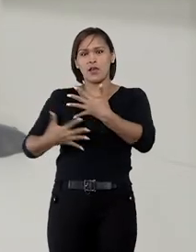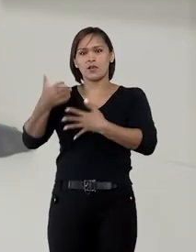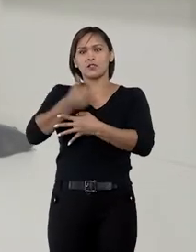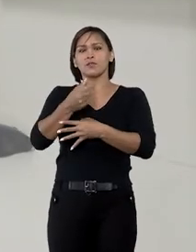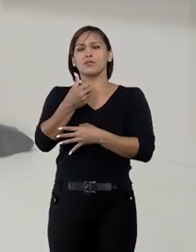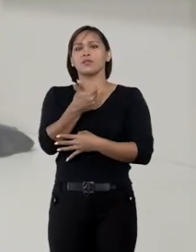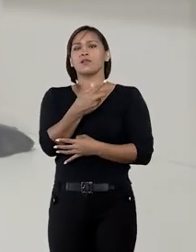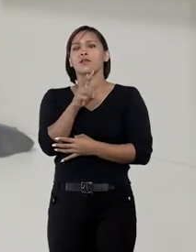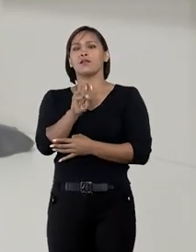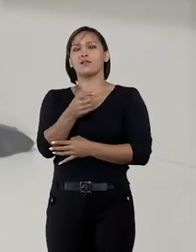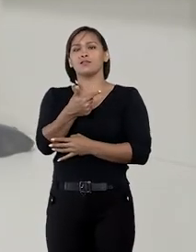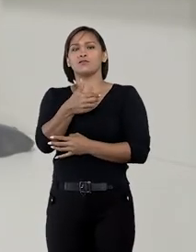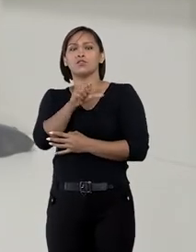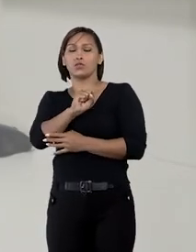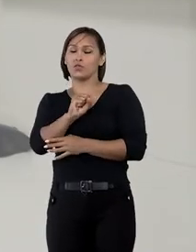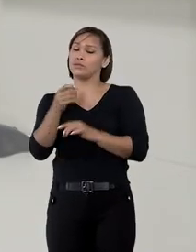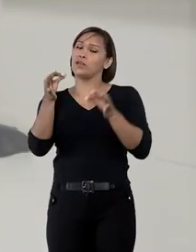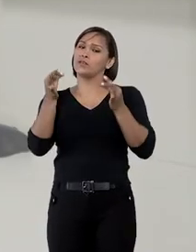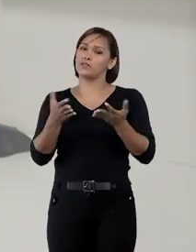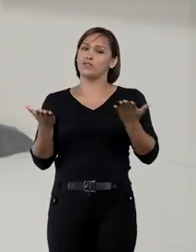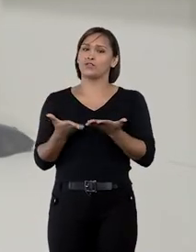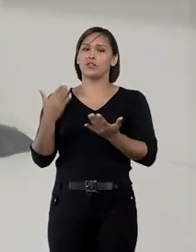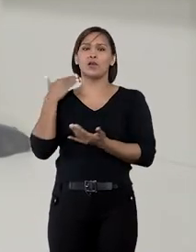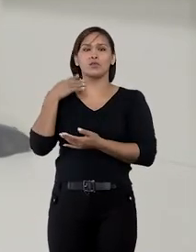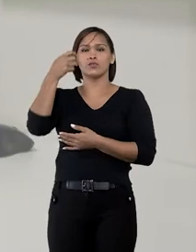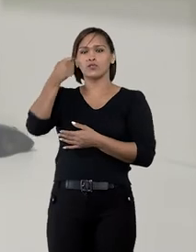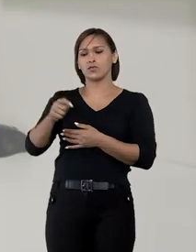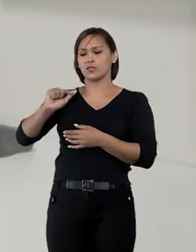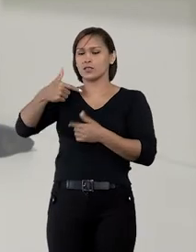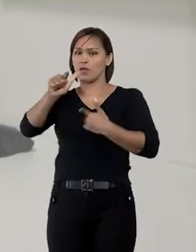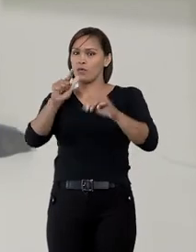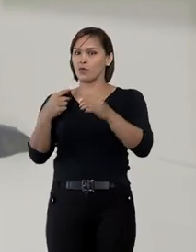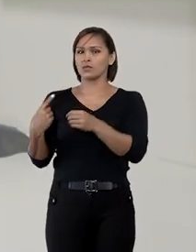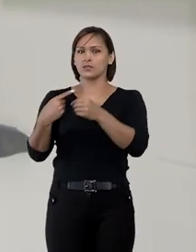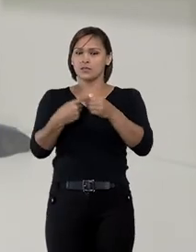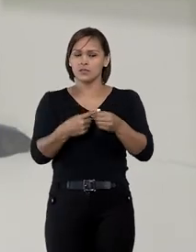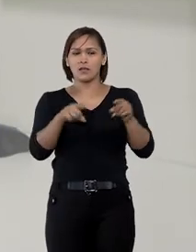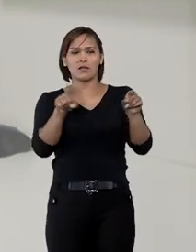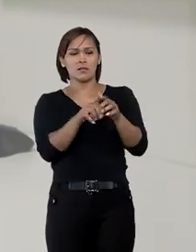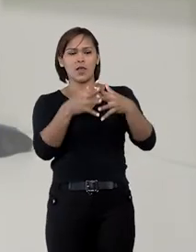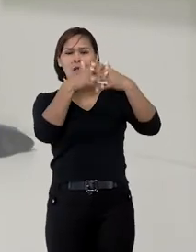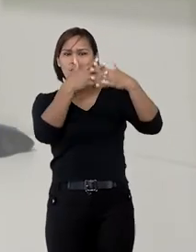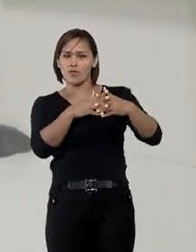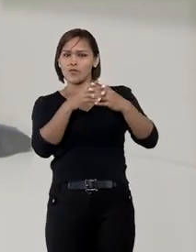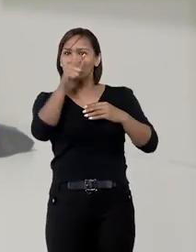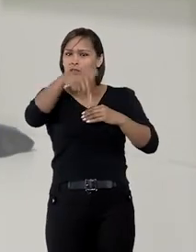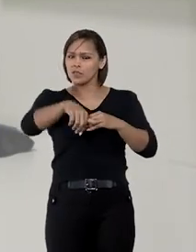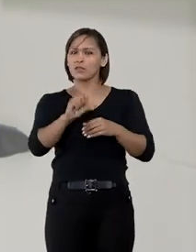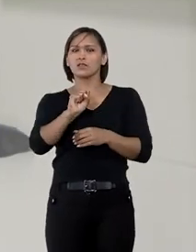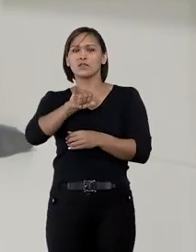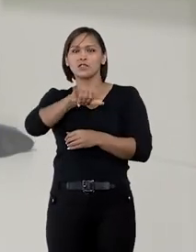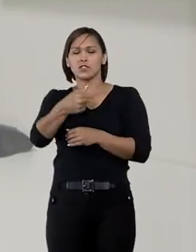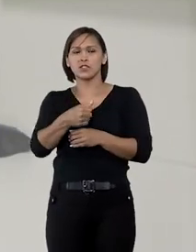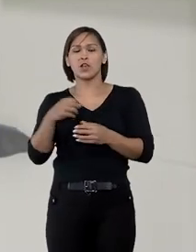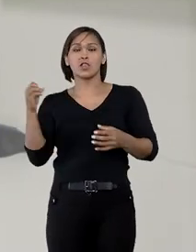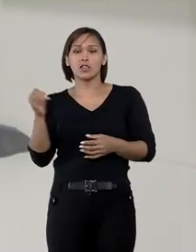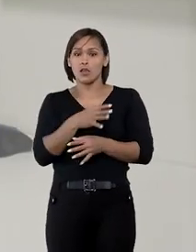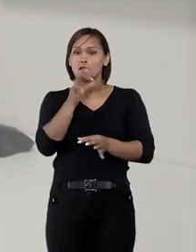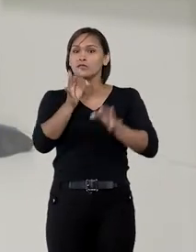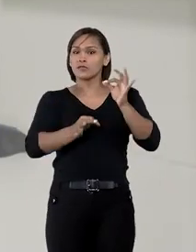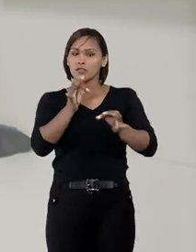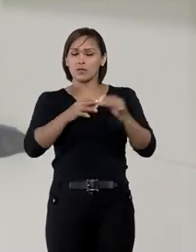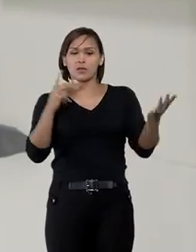528. Já o juízo de Pinhais, por sua vez, suscitou conflito no STJ em razão de recente